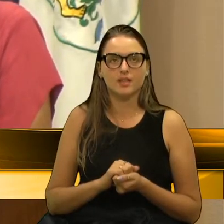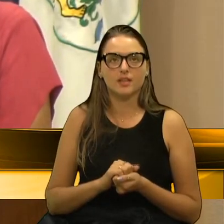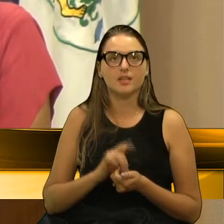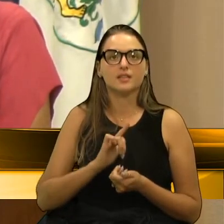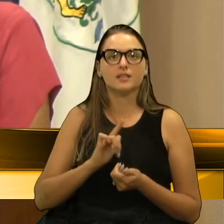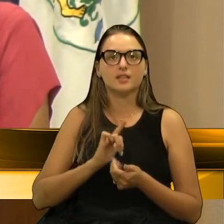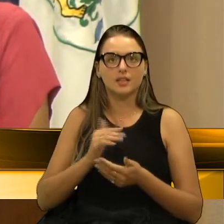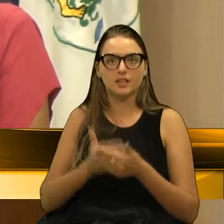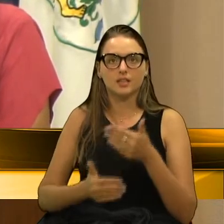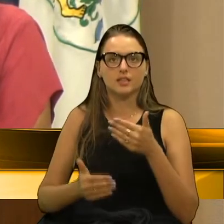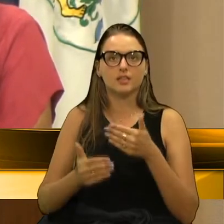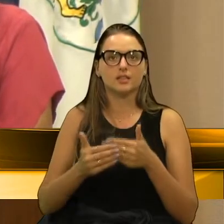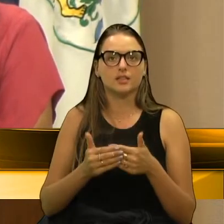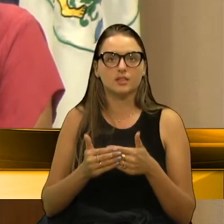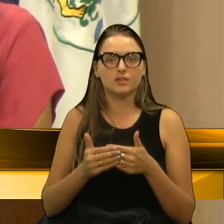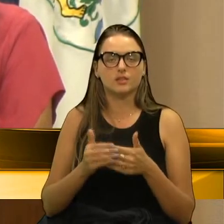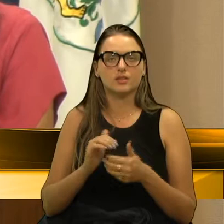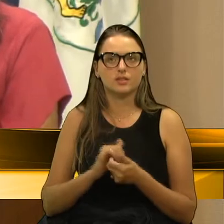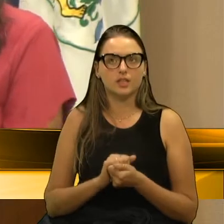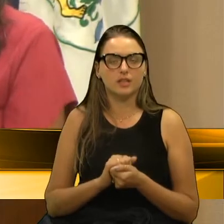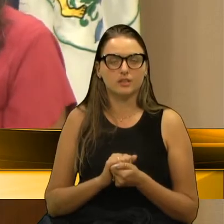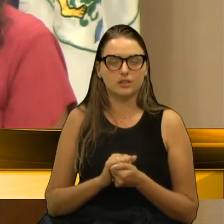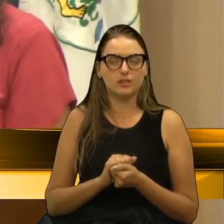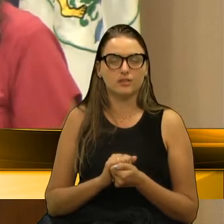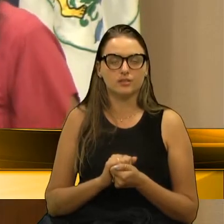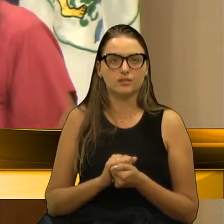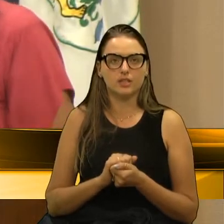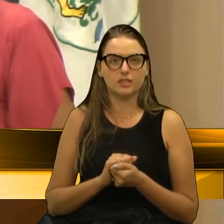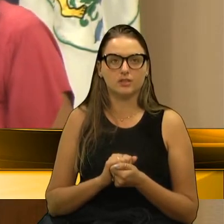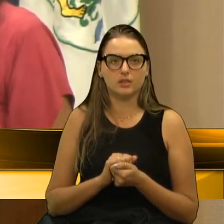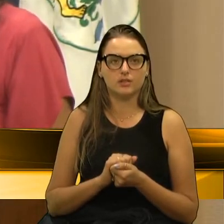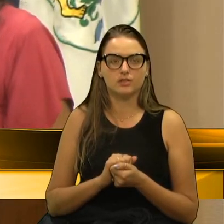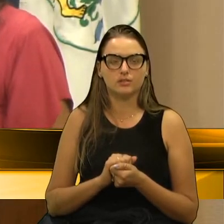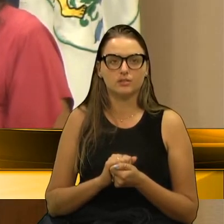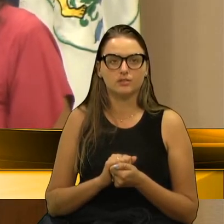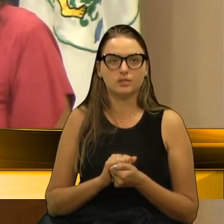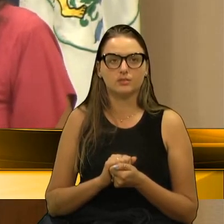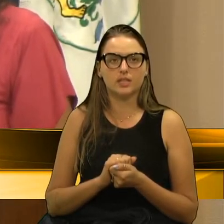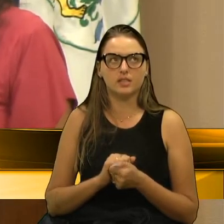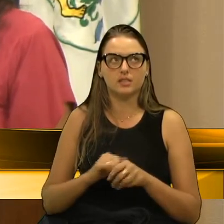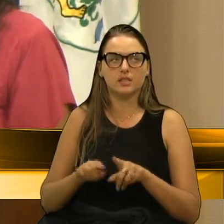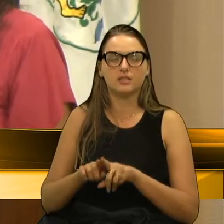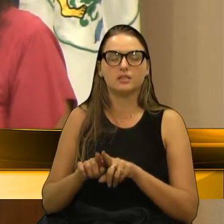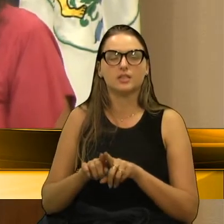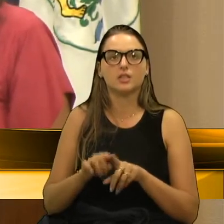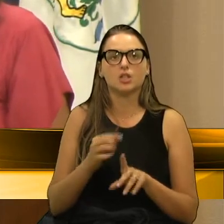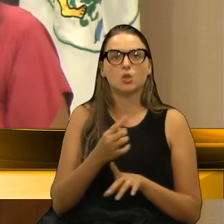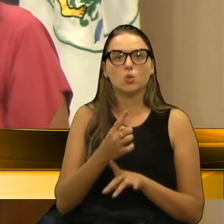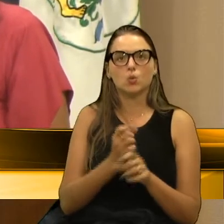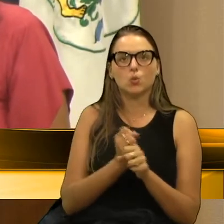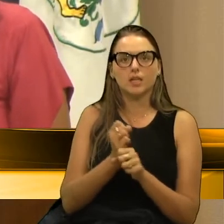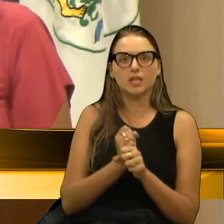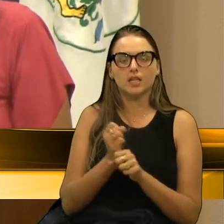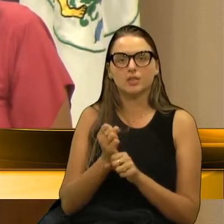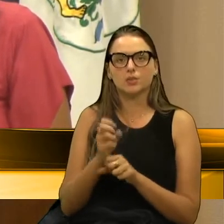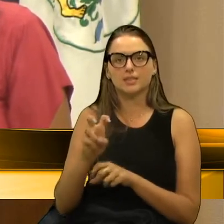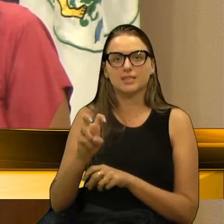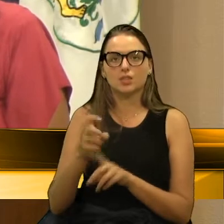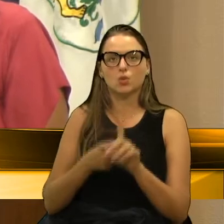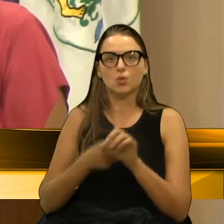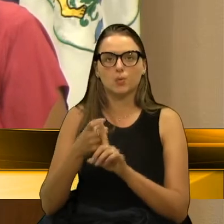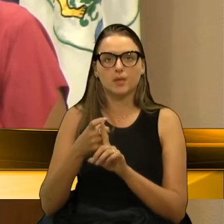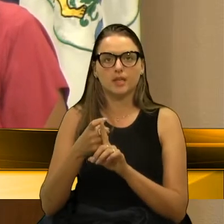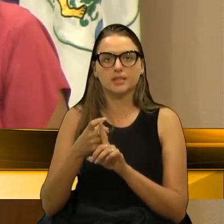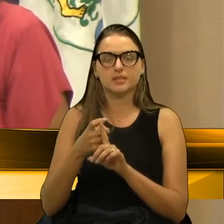Brasil. A gente tem uma média aí que vai dar em torno de 3 anos e 5 meses para vacinar toda a população brasileira.